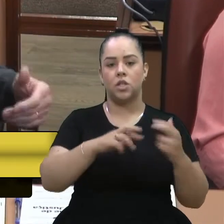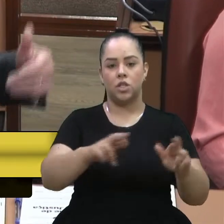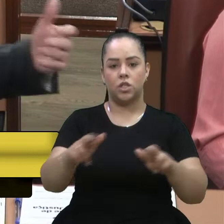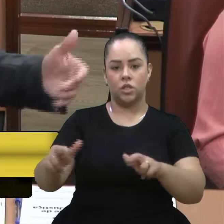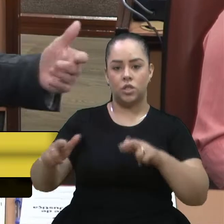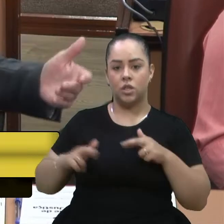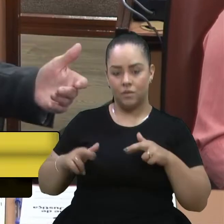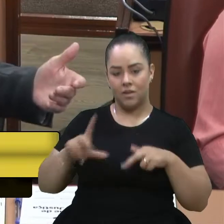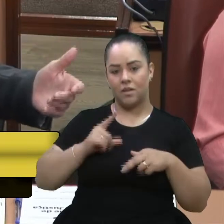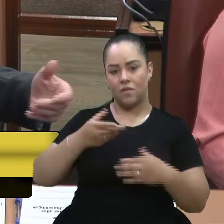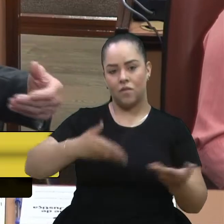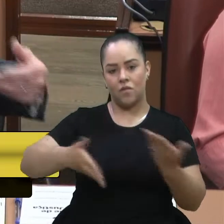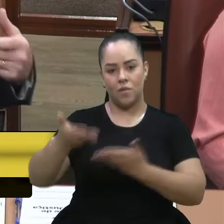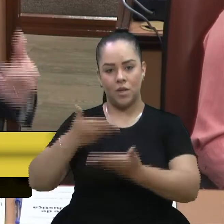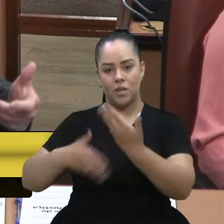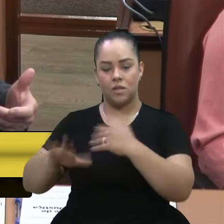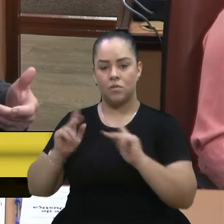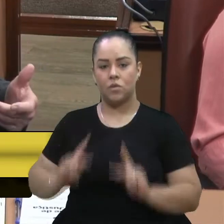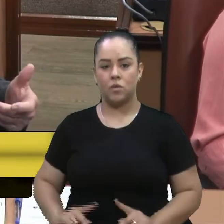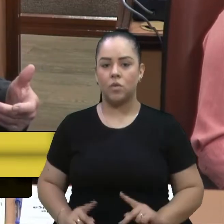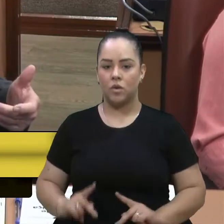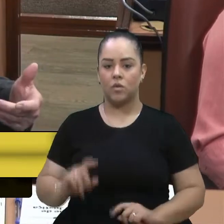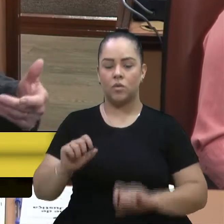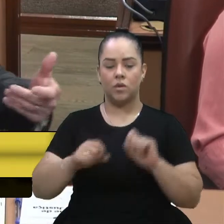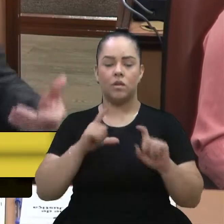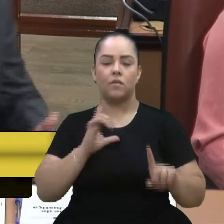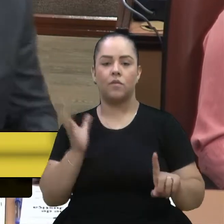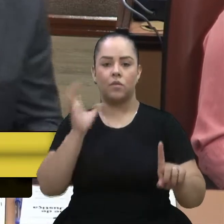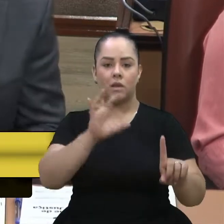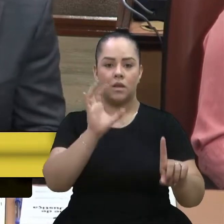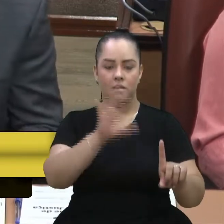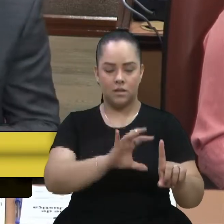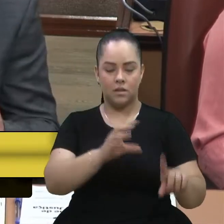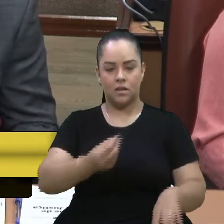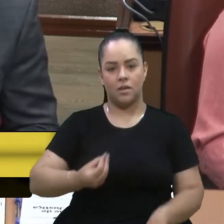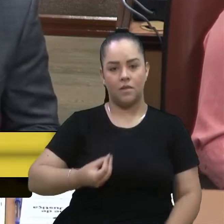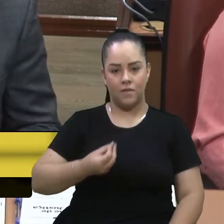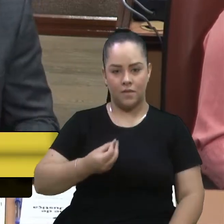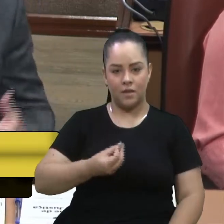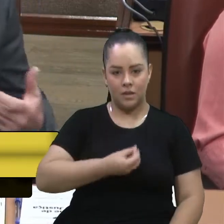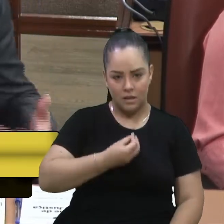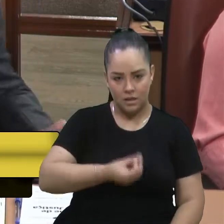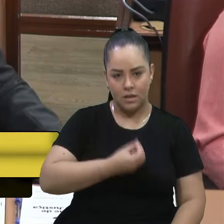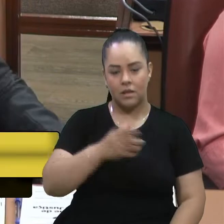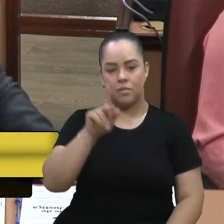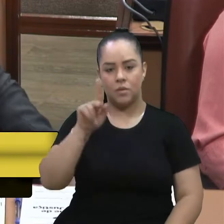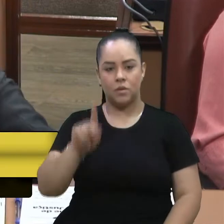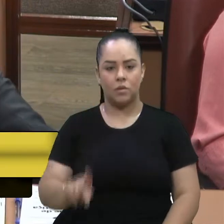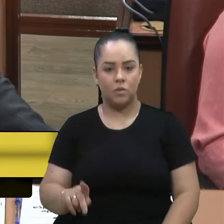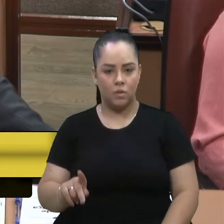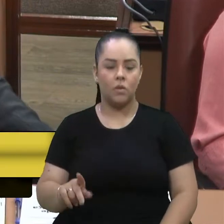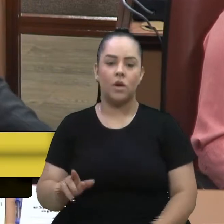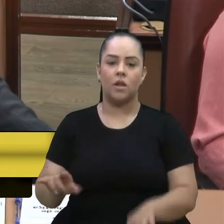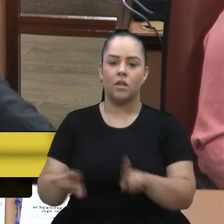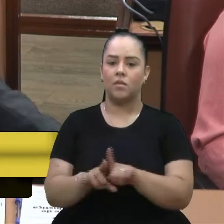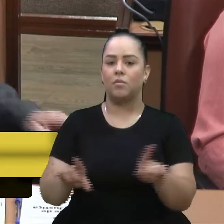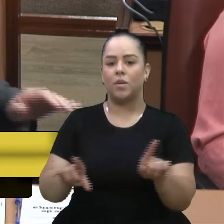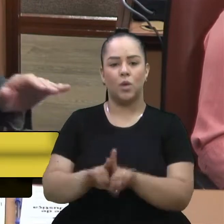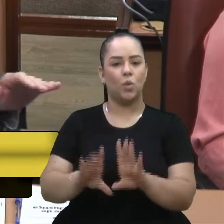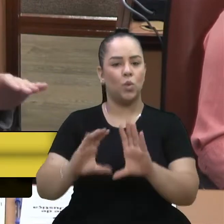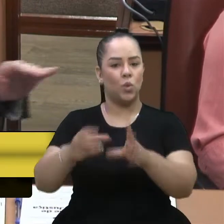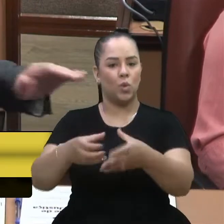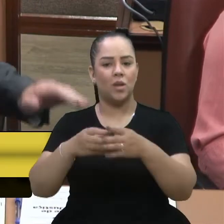O reflexo nisso, na vida das pessoas, e no turismo, na economia, na geração de emprego e renda,